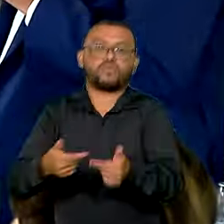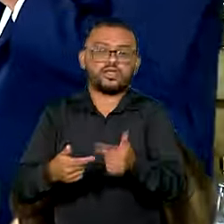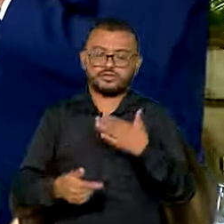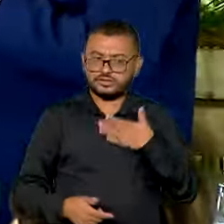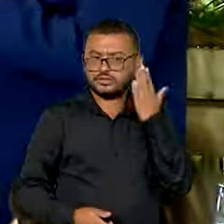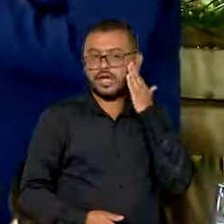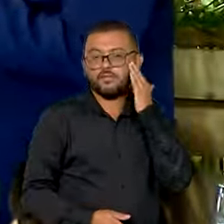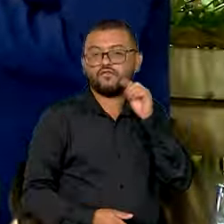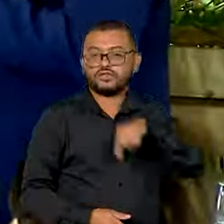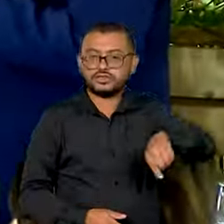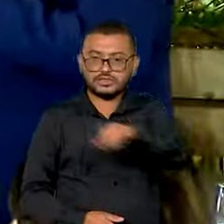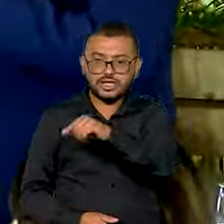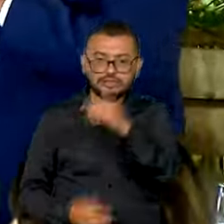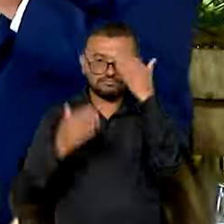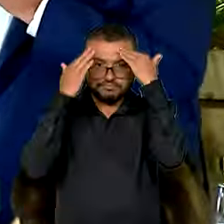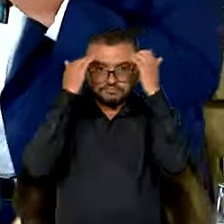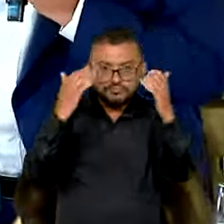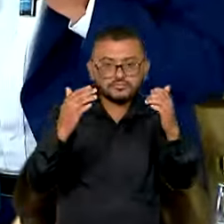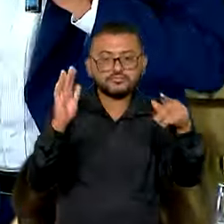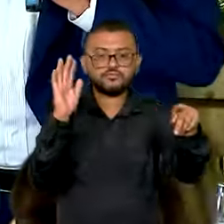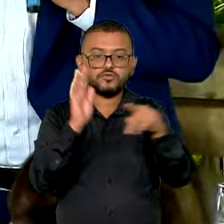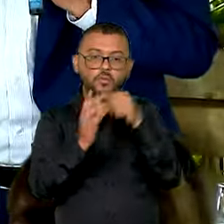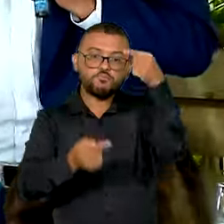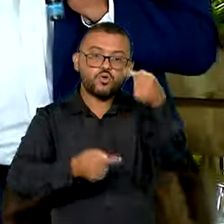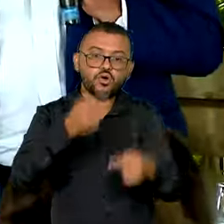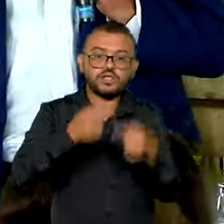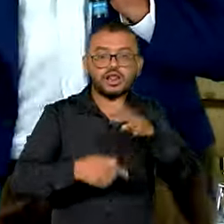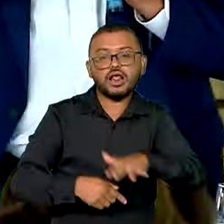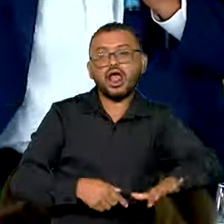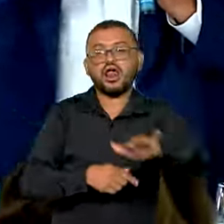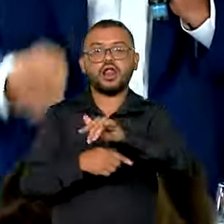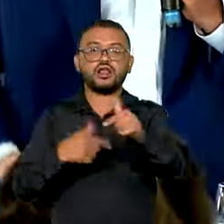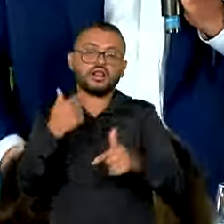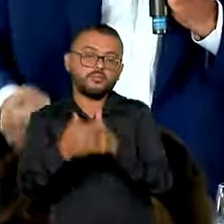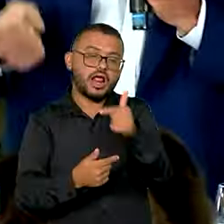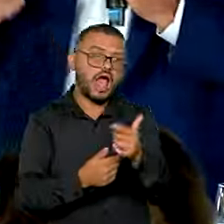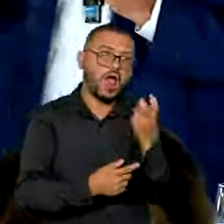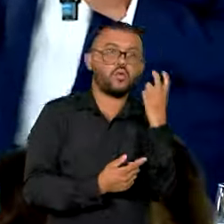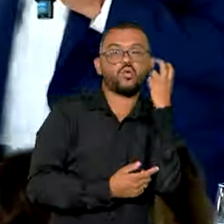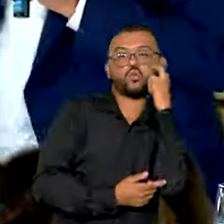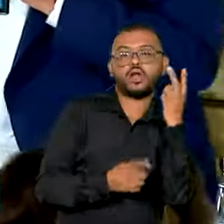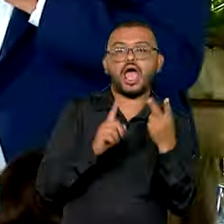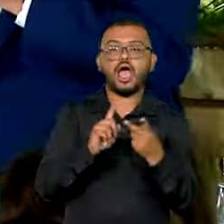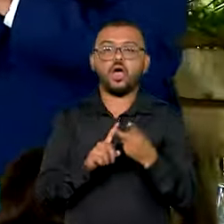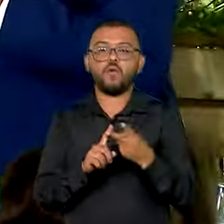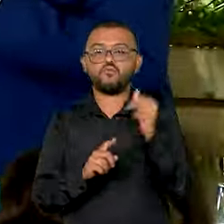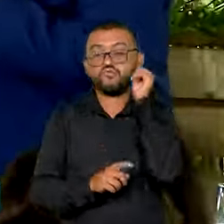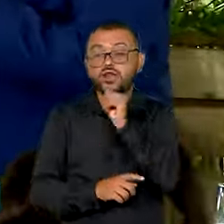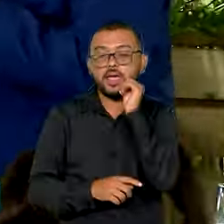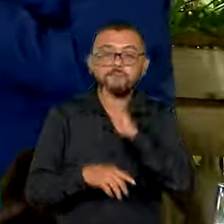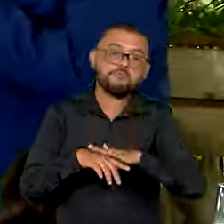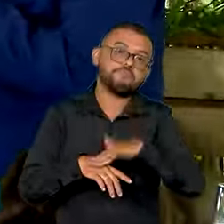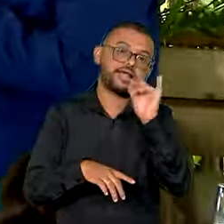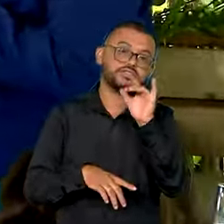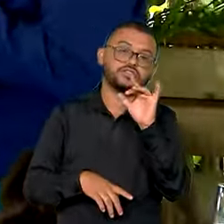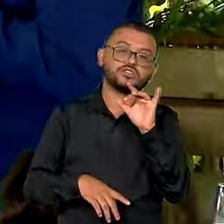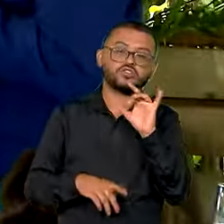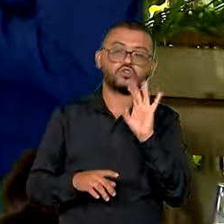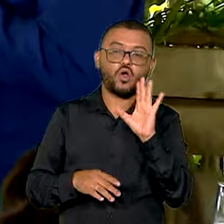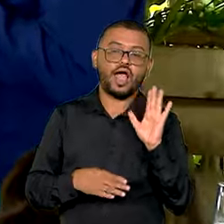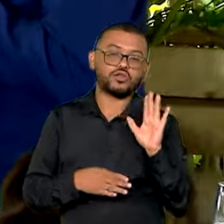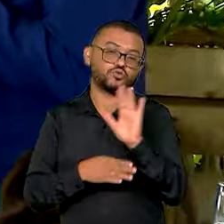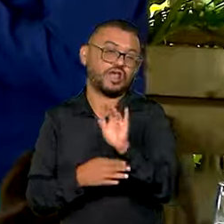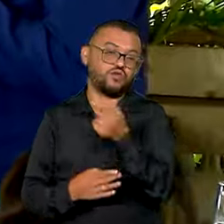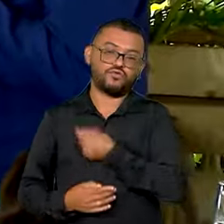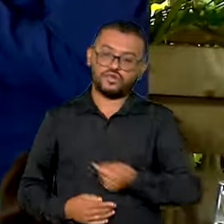o sucesso de participação na vida política, no mundo do trabalho, na vida cultural, sabe, das mulheres, não é a favor de